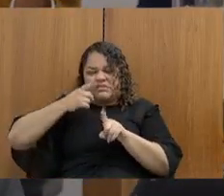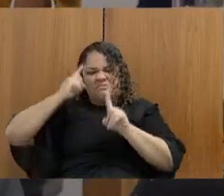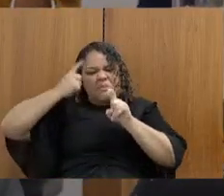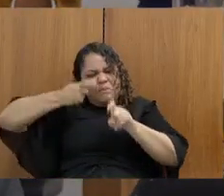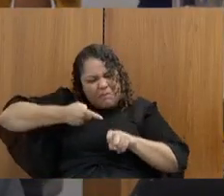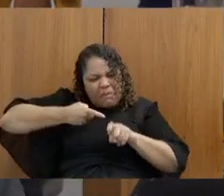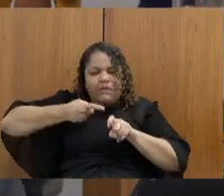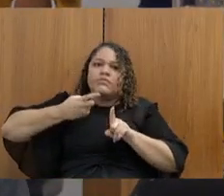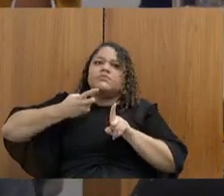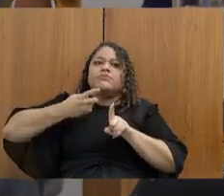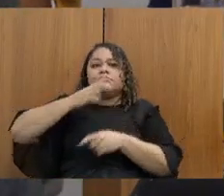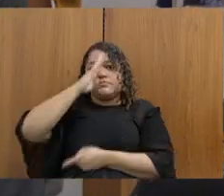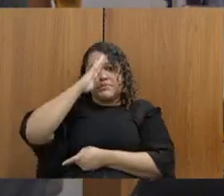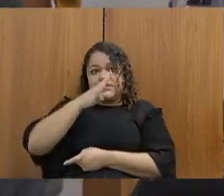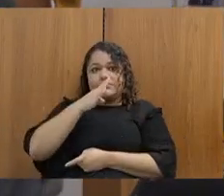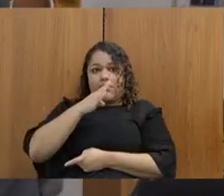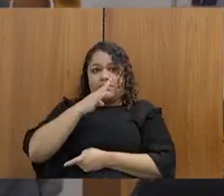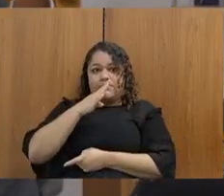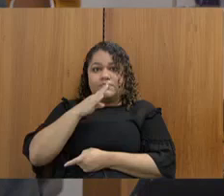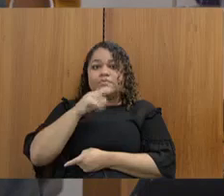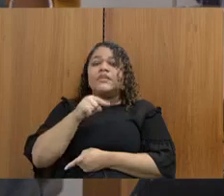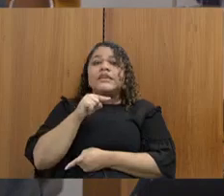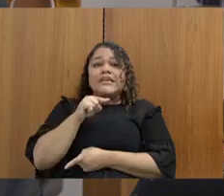atestados médicos em grupo de WhatsApp.